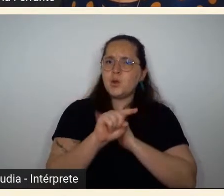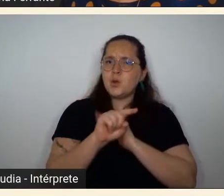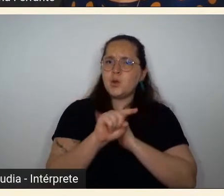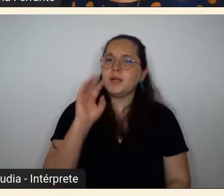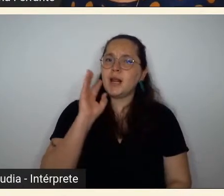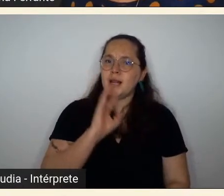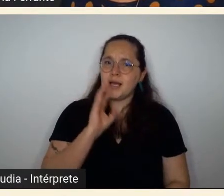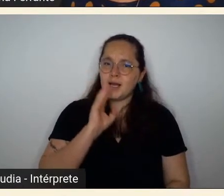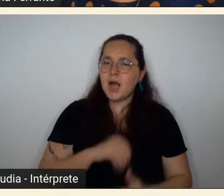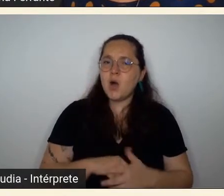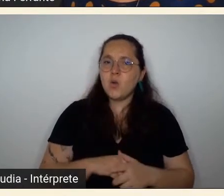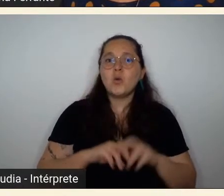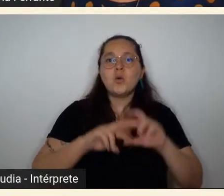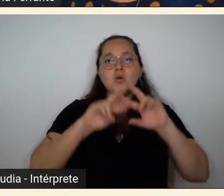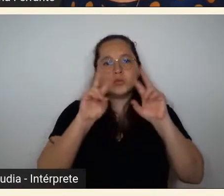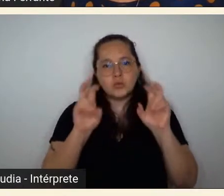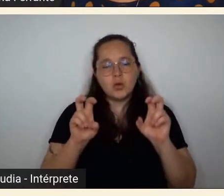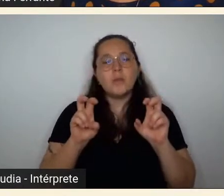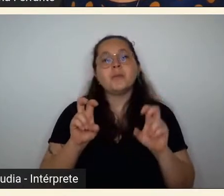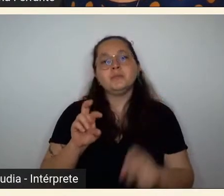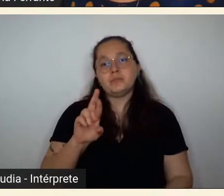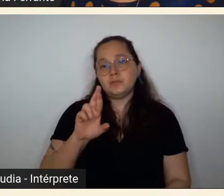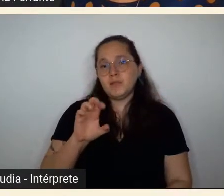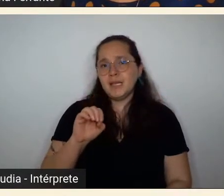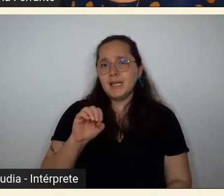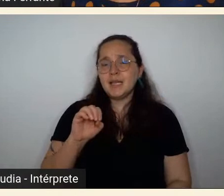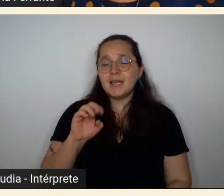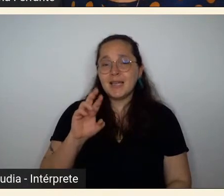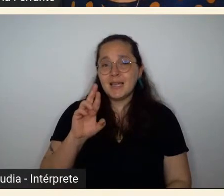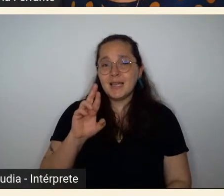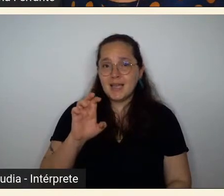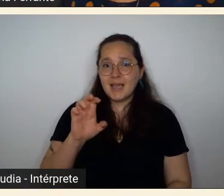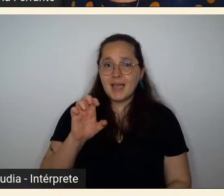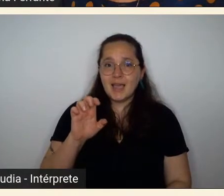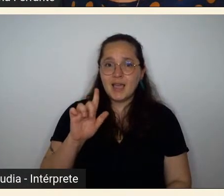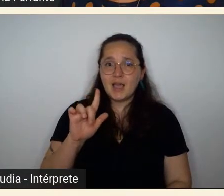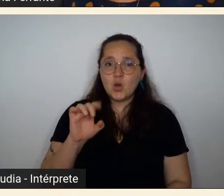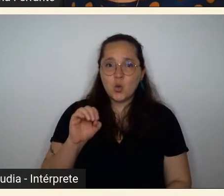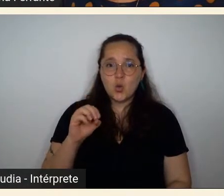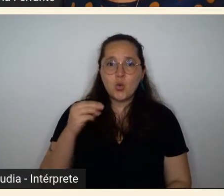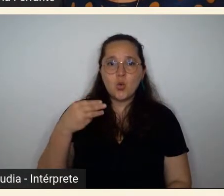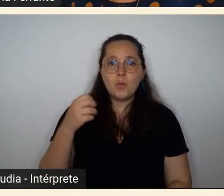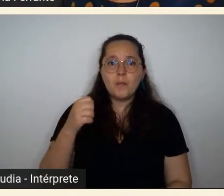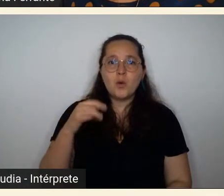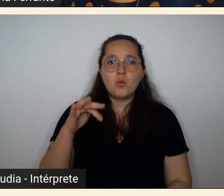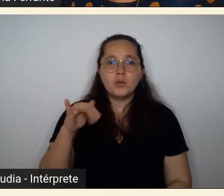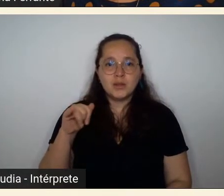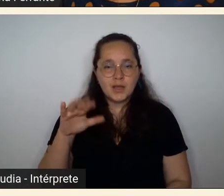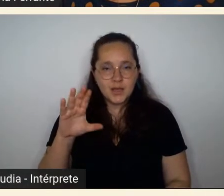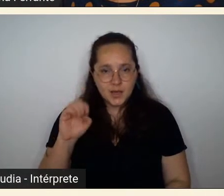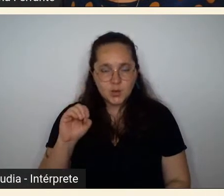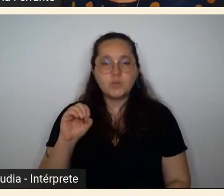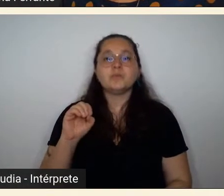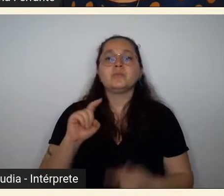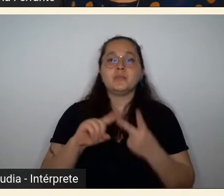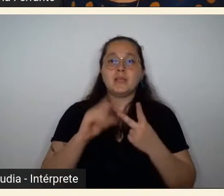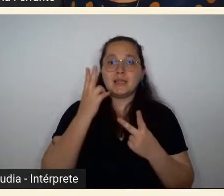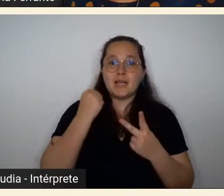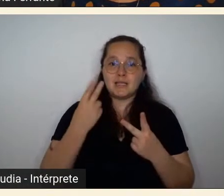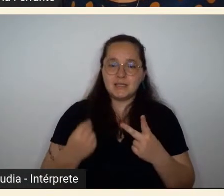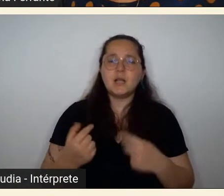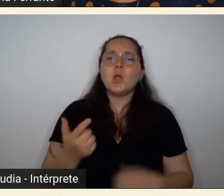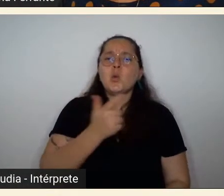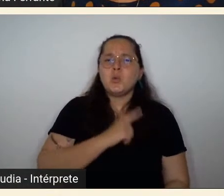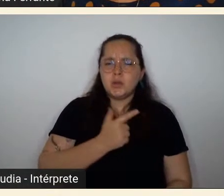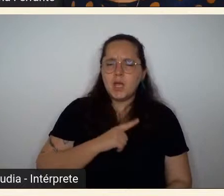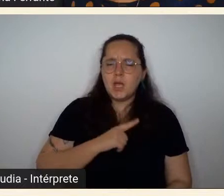Tarsila e Vicente do Rego Monteiro eu vejo mais eu tenho um colega que é professor da UNB que é um bom